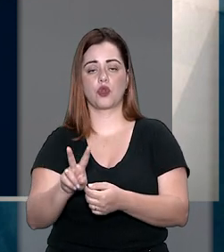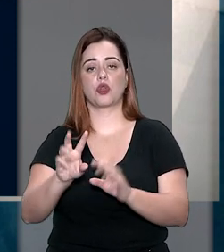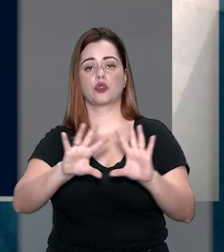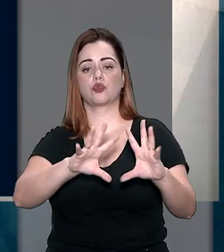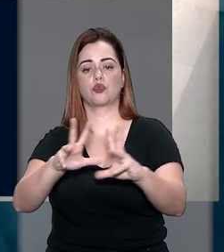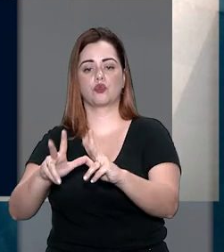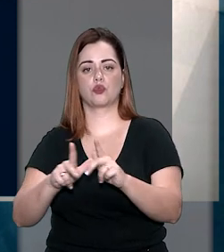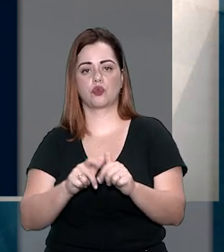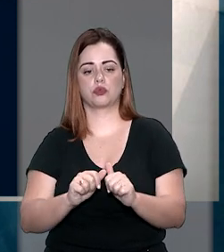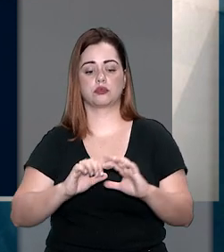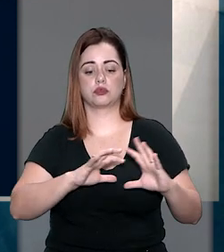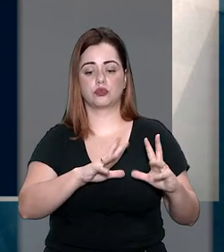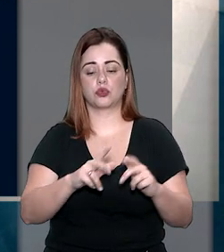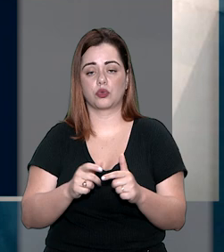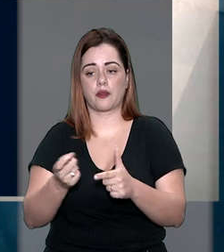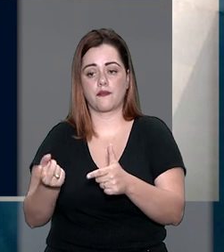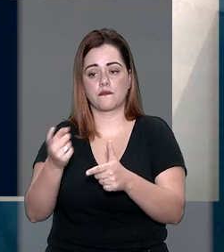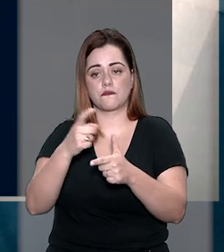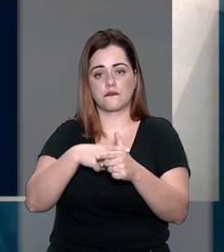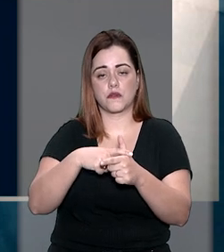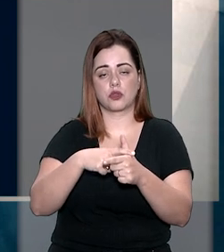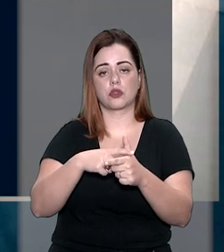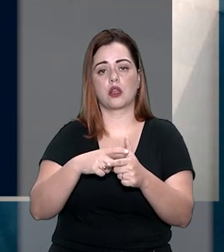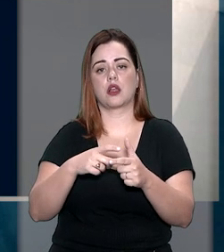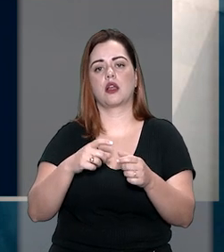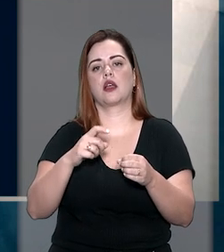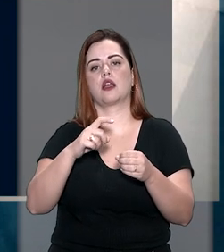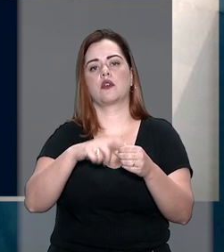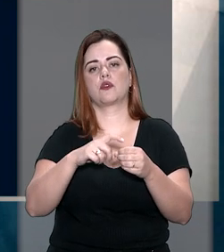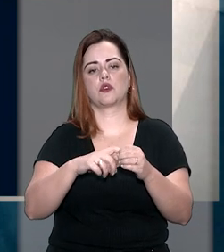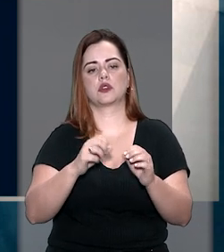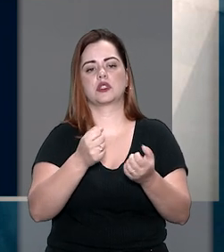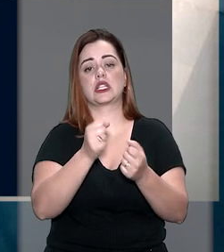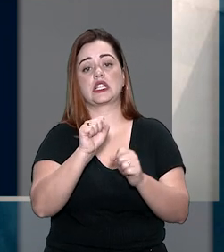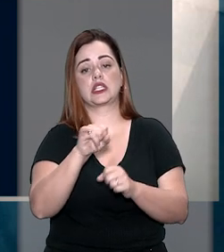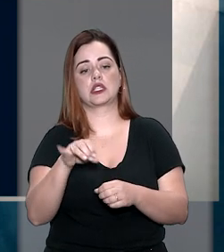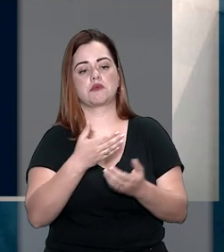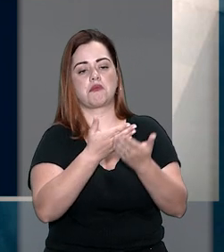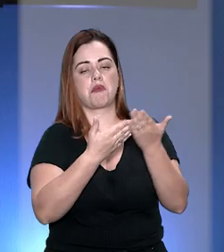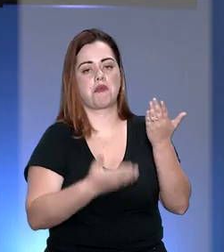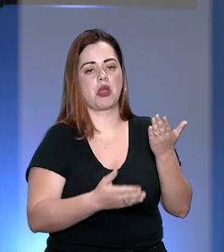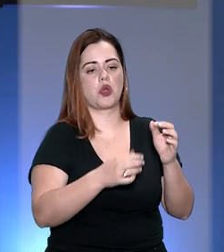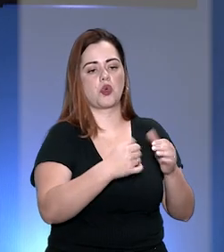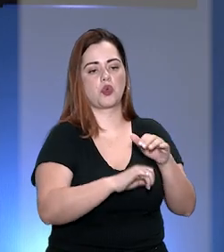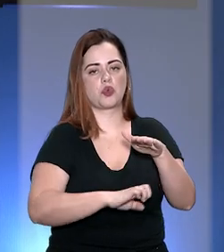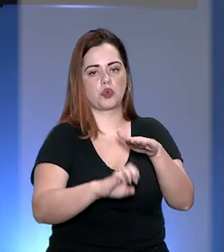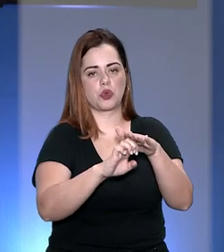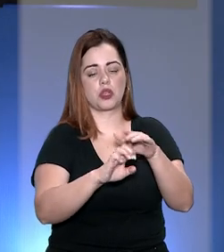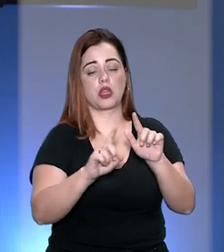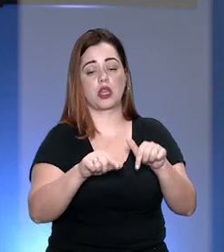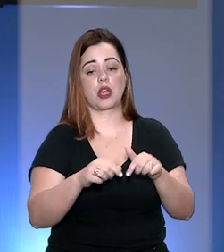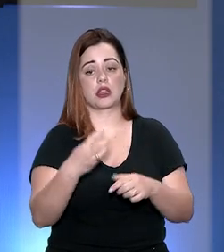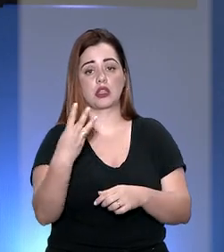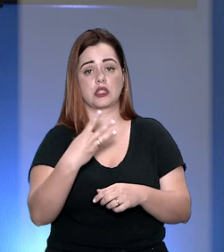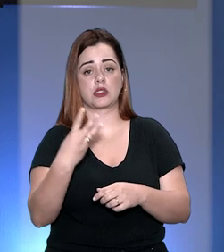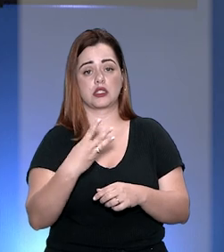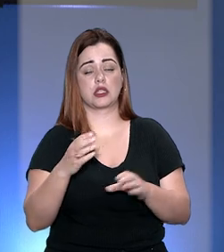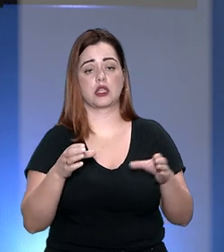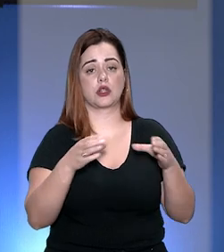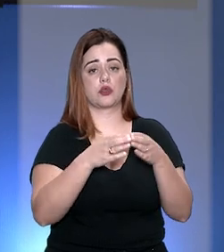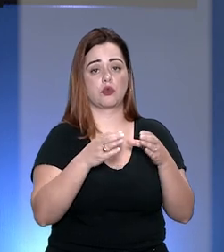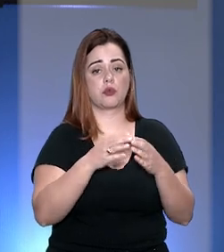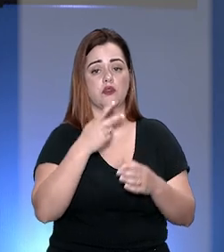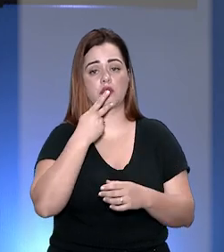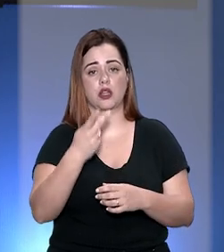integralmente da verba a ser restituída em caso de desfazimento do negócio. E a terceira turma decidiu que menção